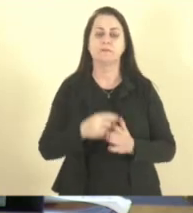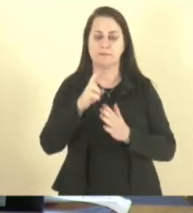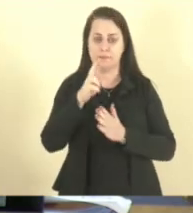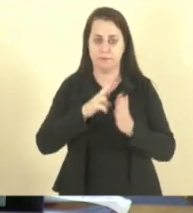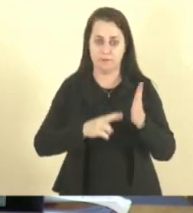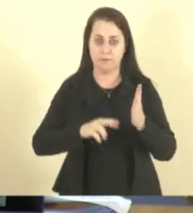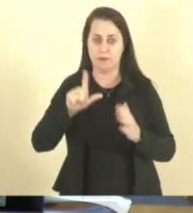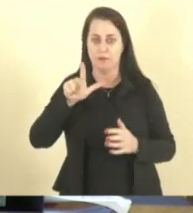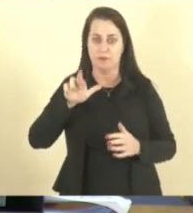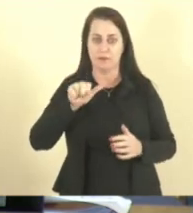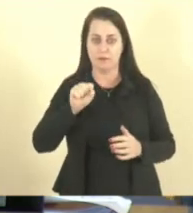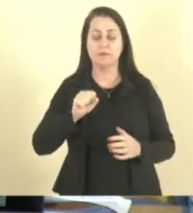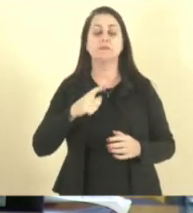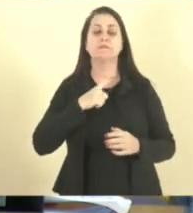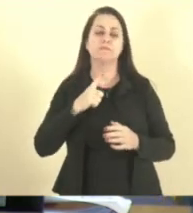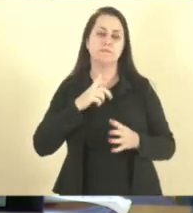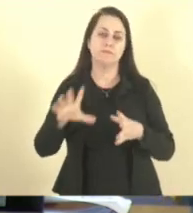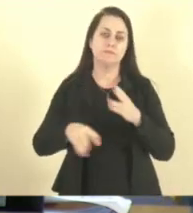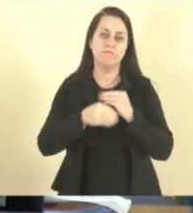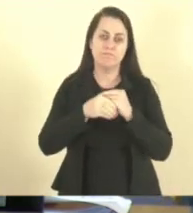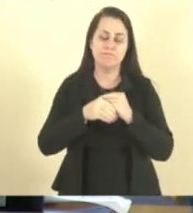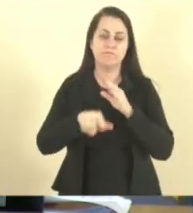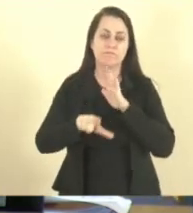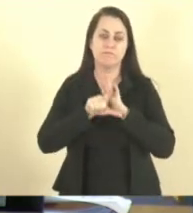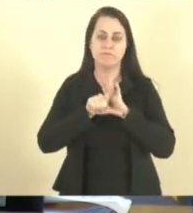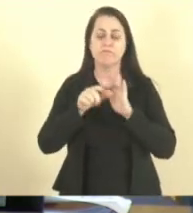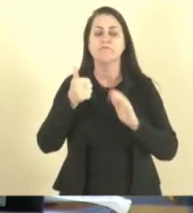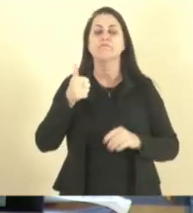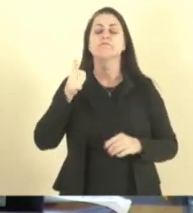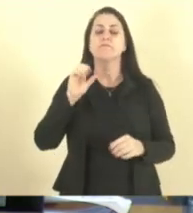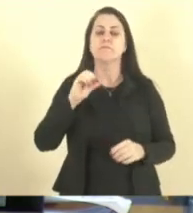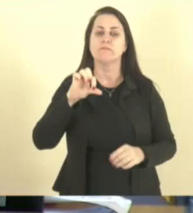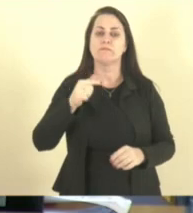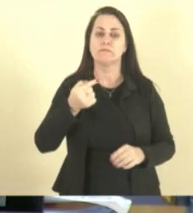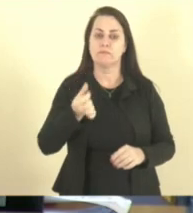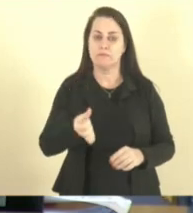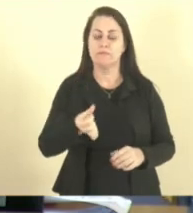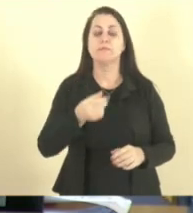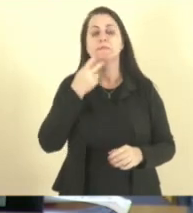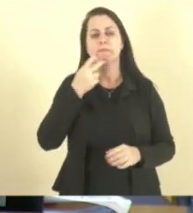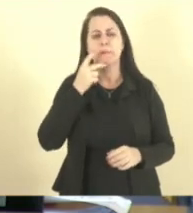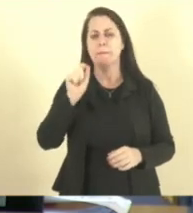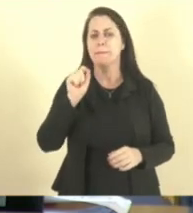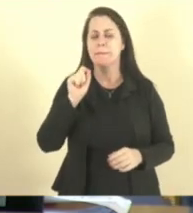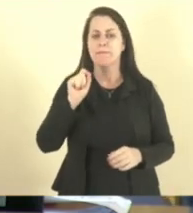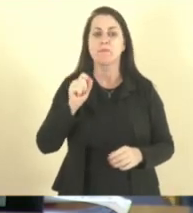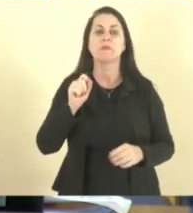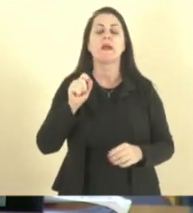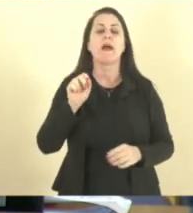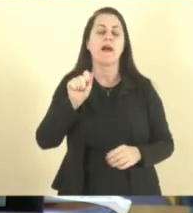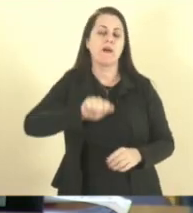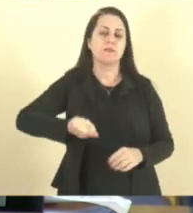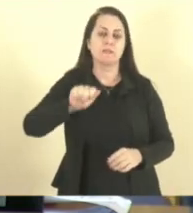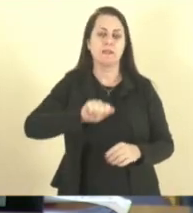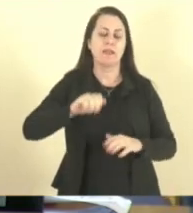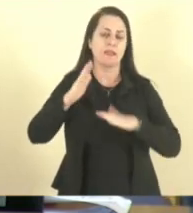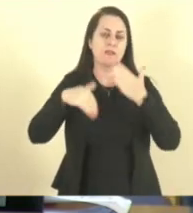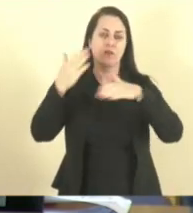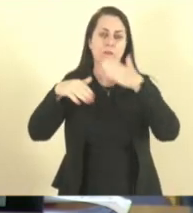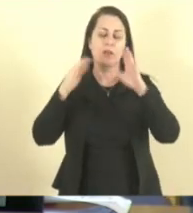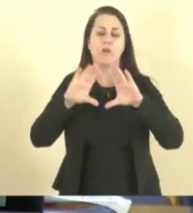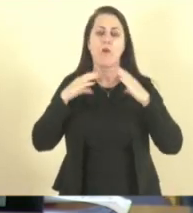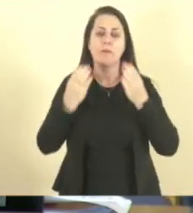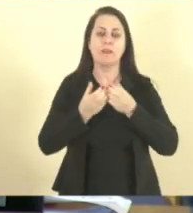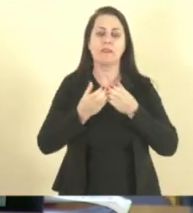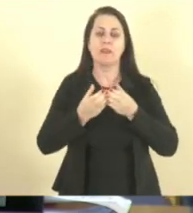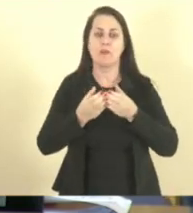Também está acrescentando anexo único à Lei 10.976, declarando a utilidade pública, associação de desenvolvimento comunitário de Vila